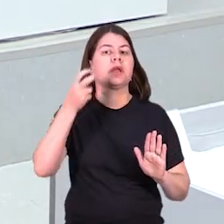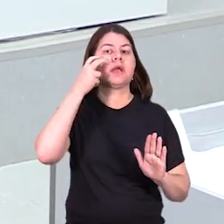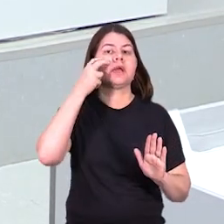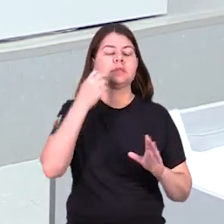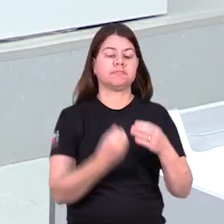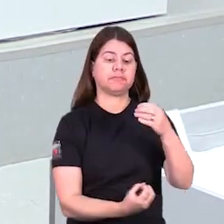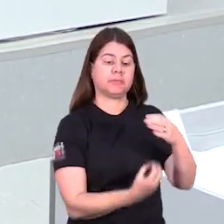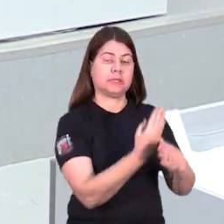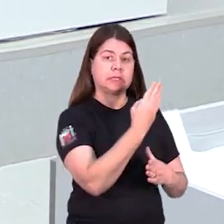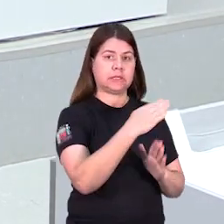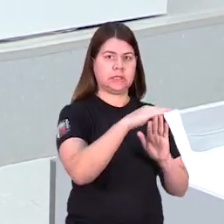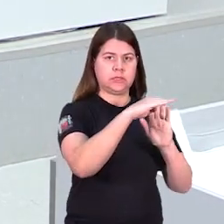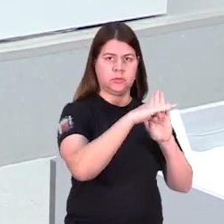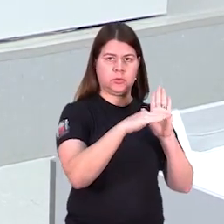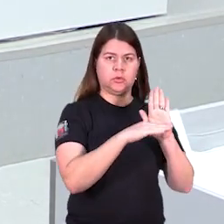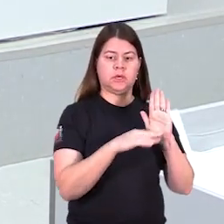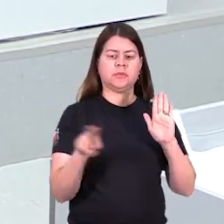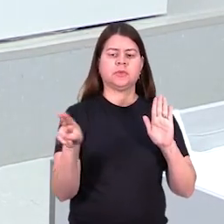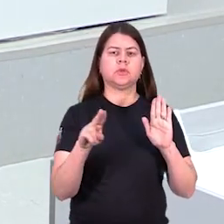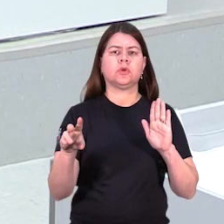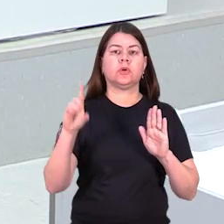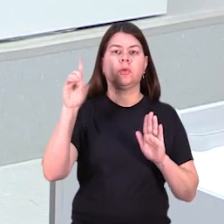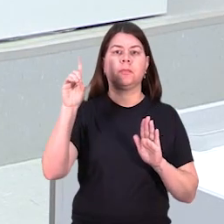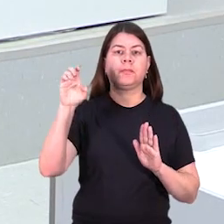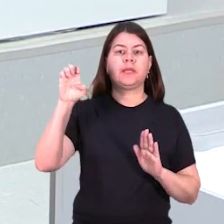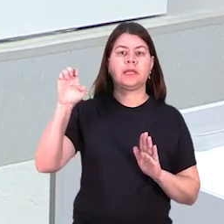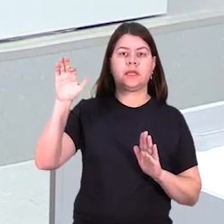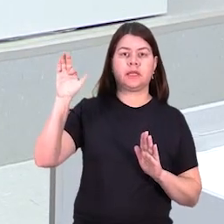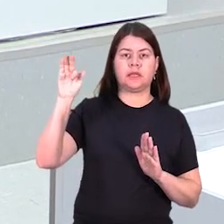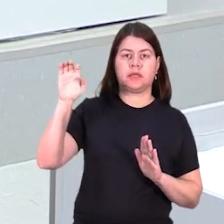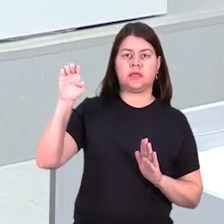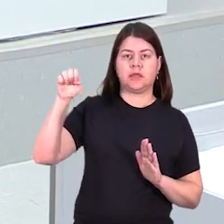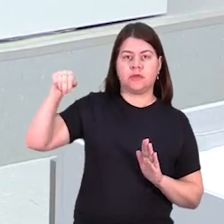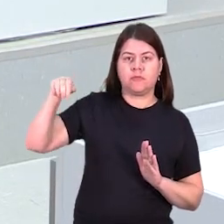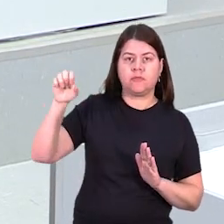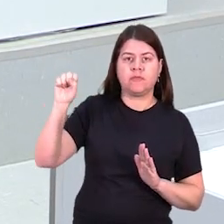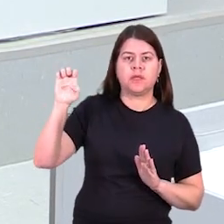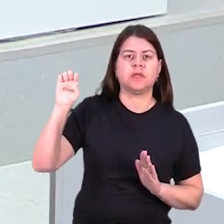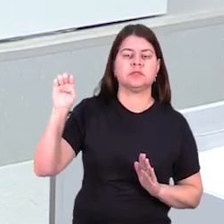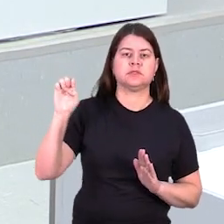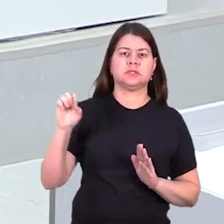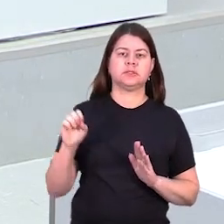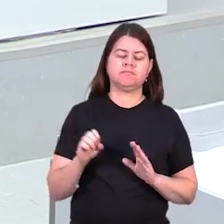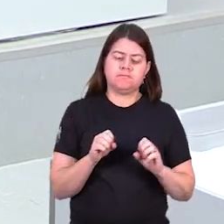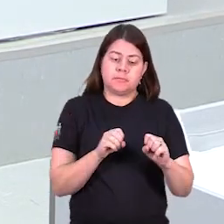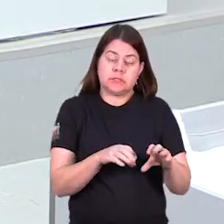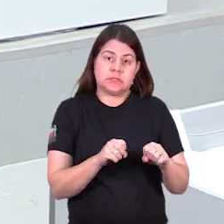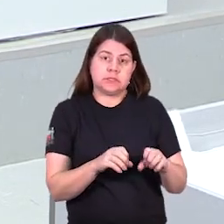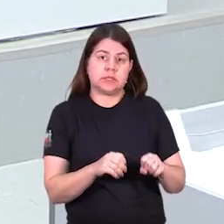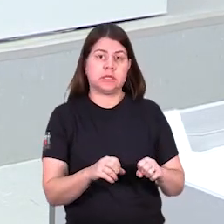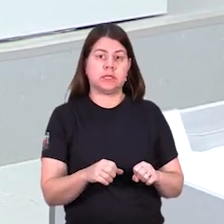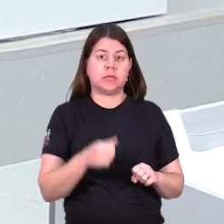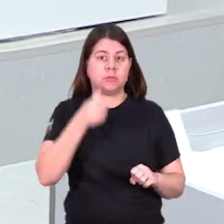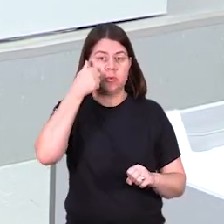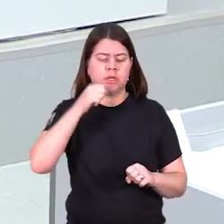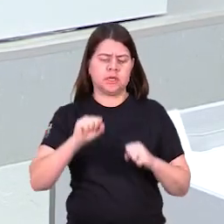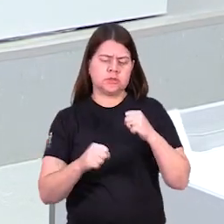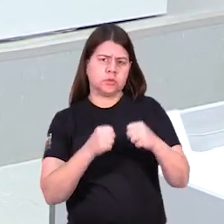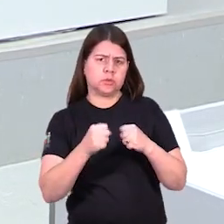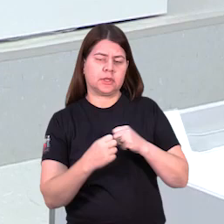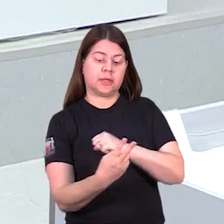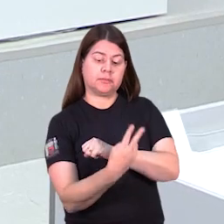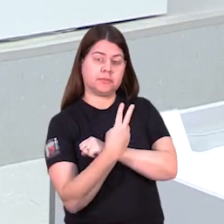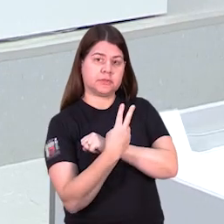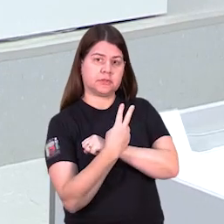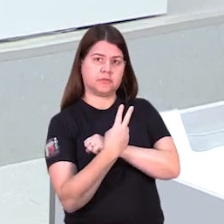o projeto de lei da vereadora Kézia de Luca, que institui o programa Defense de Promoção de Aulas de Krav Maga